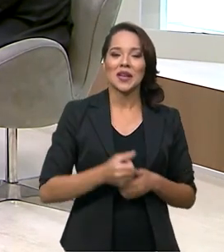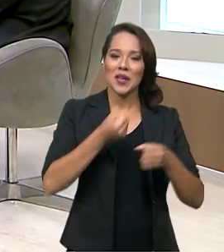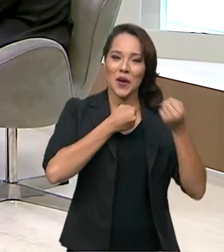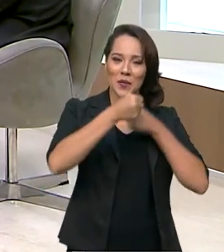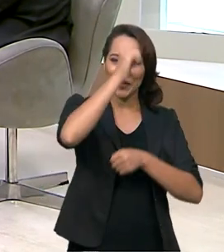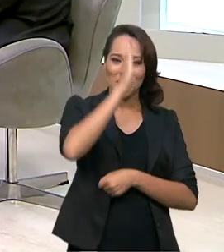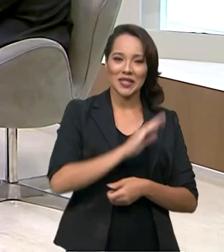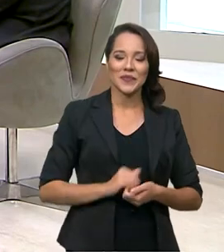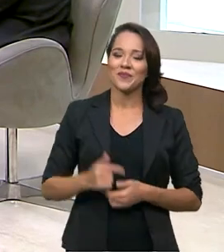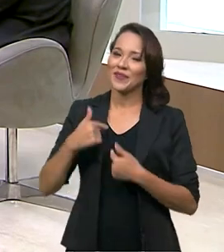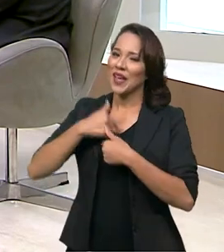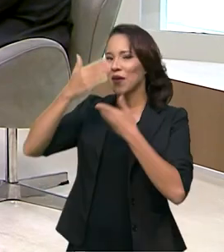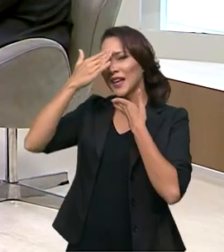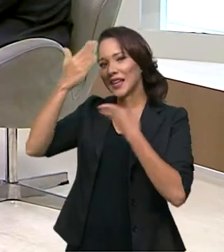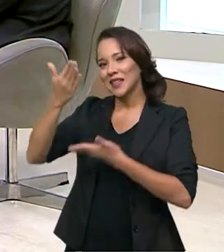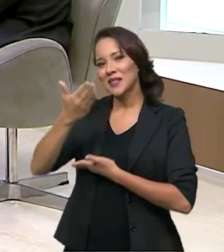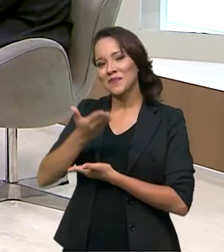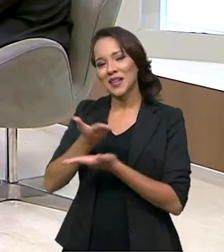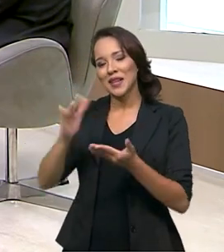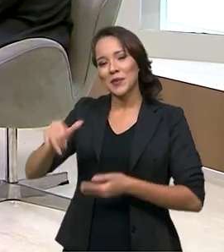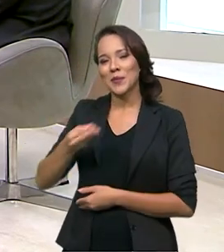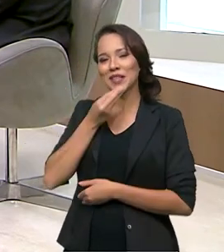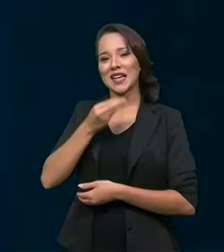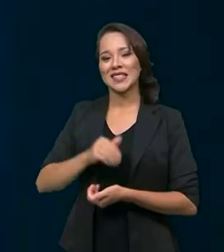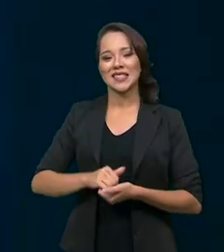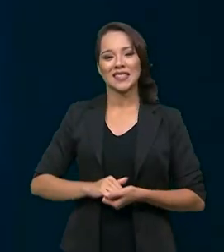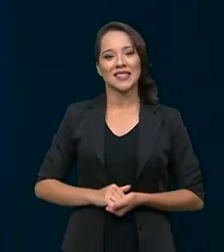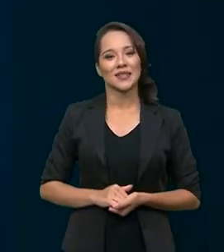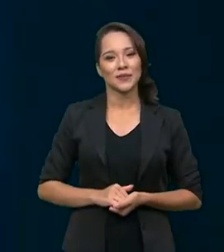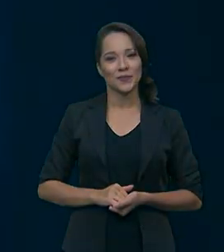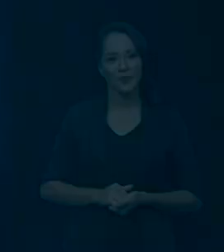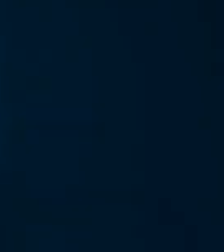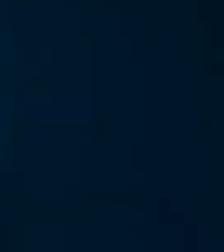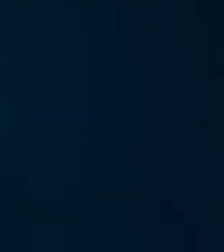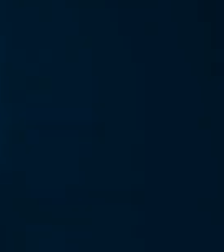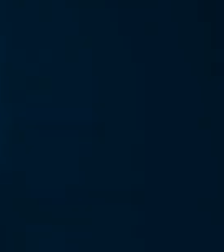Repórter Brasil. Eu que agradeço. Obrigado pela oportunidade. E